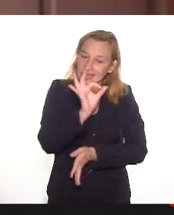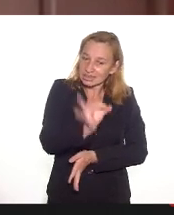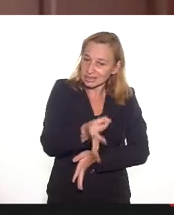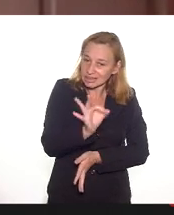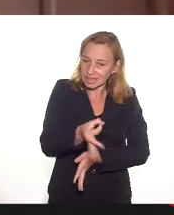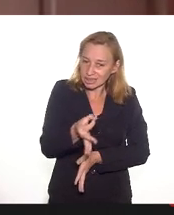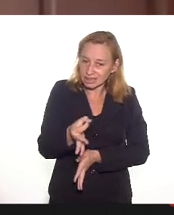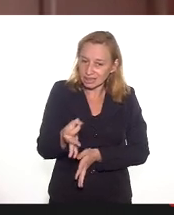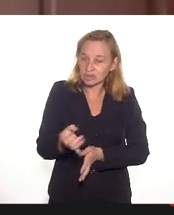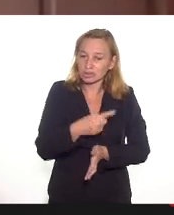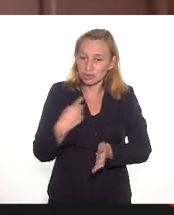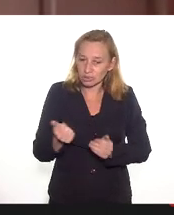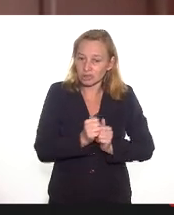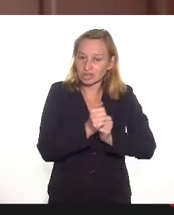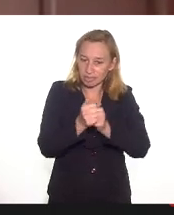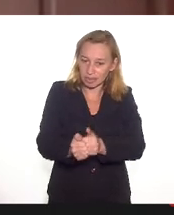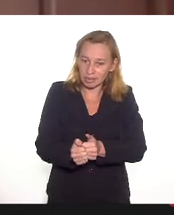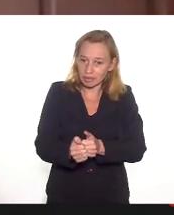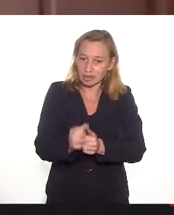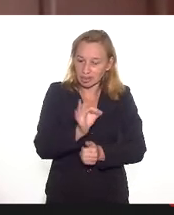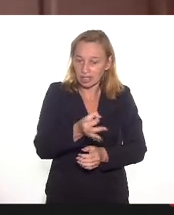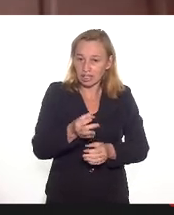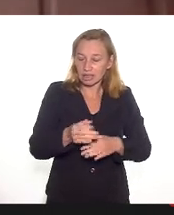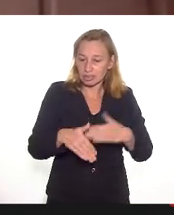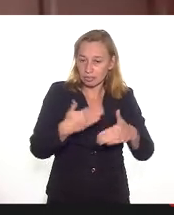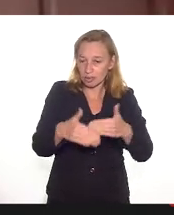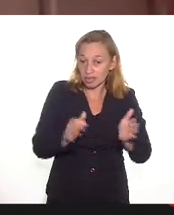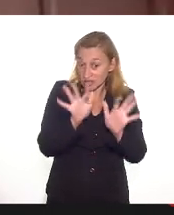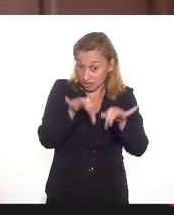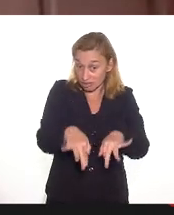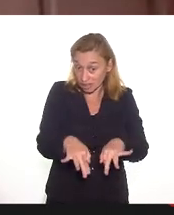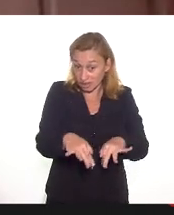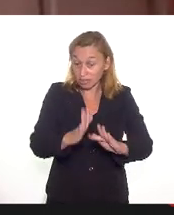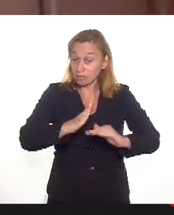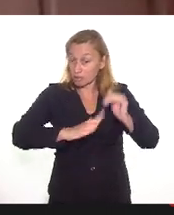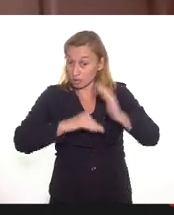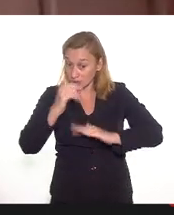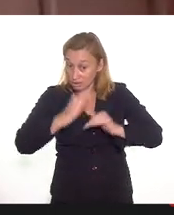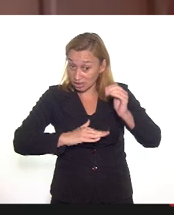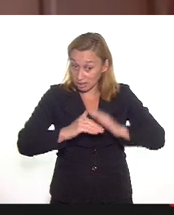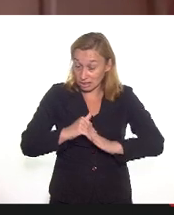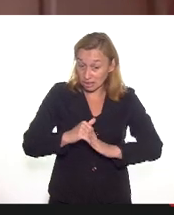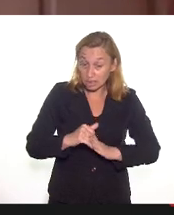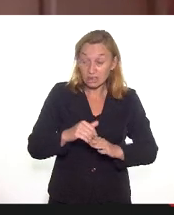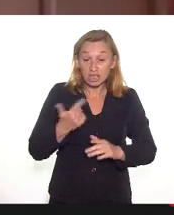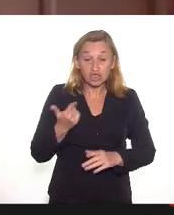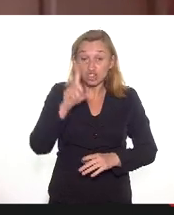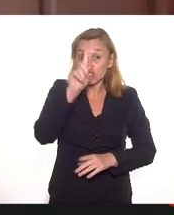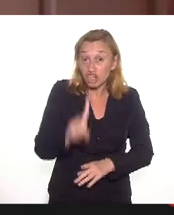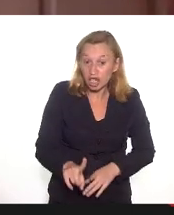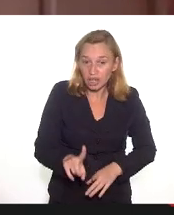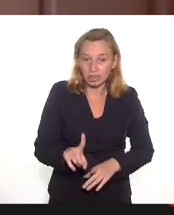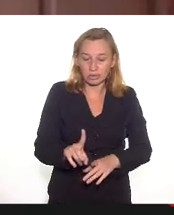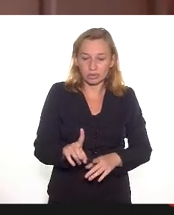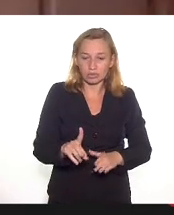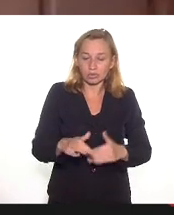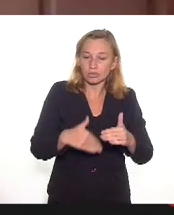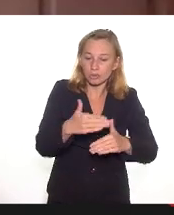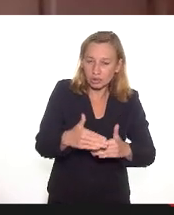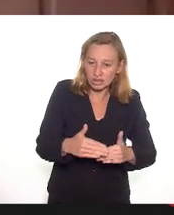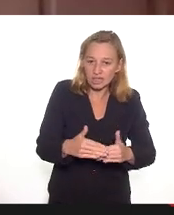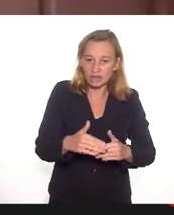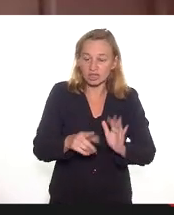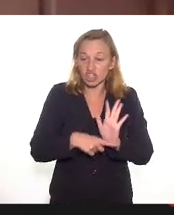compor os nossos encaminhamentos nesse processo final de profissionalização, de uma garantia de direitos, de um processo de